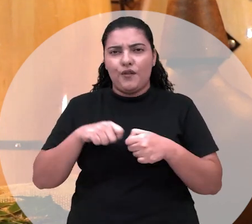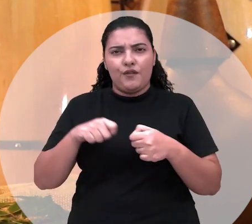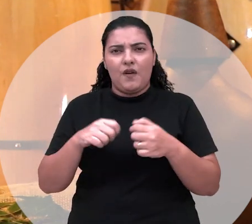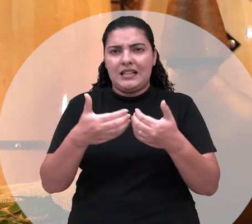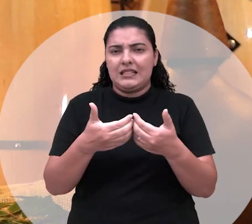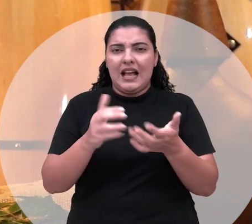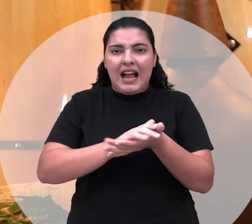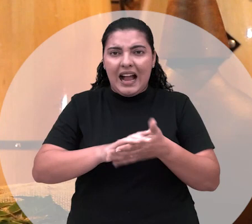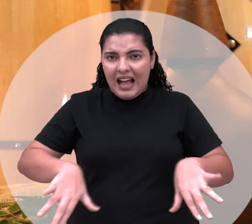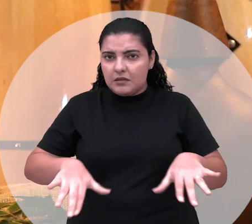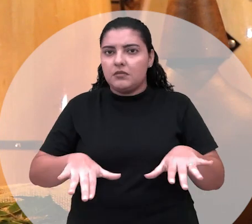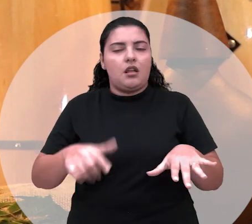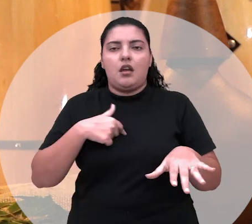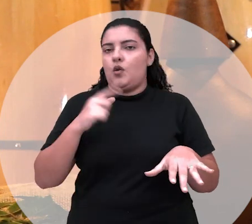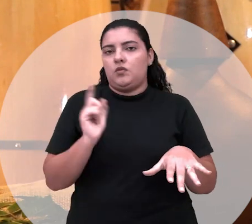separação.